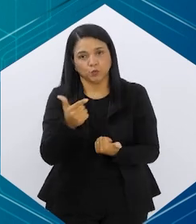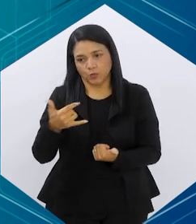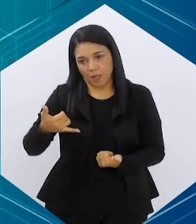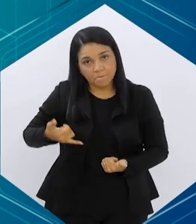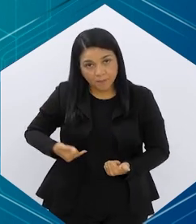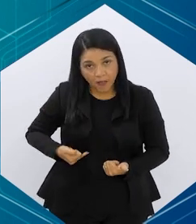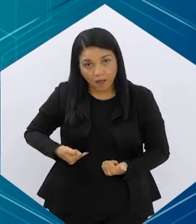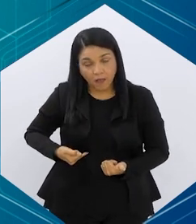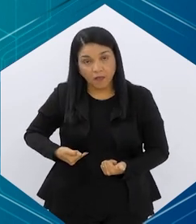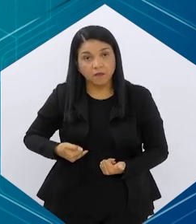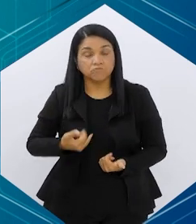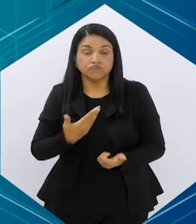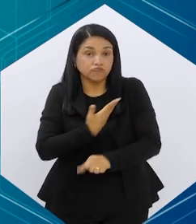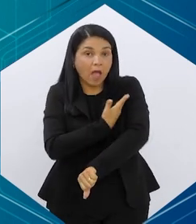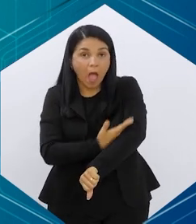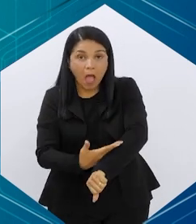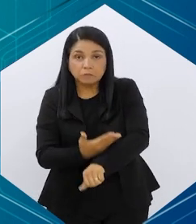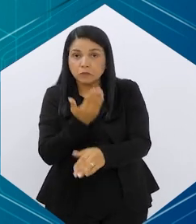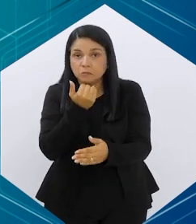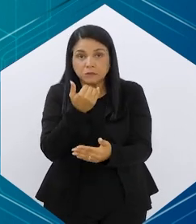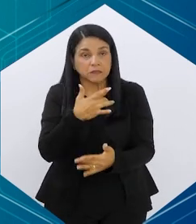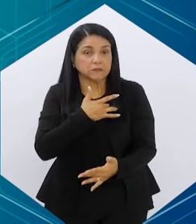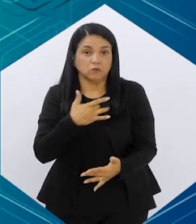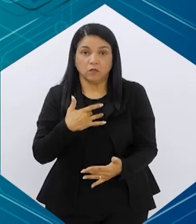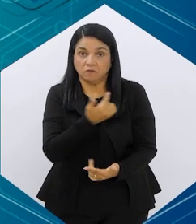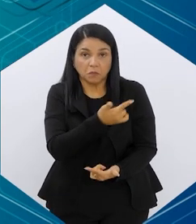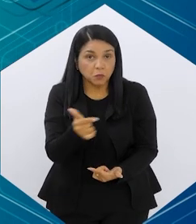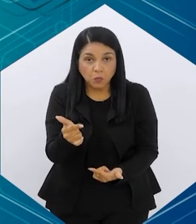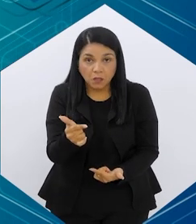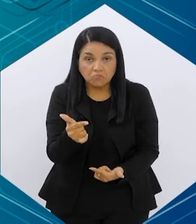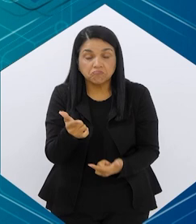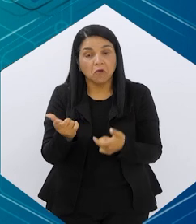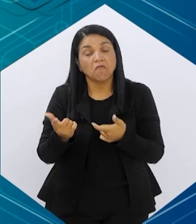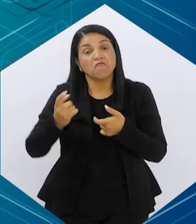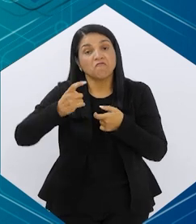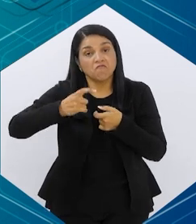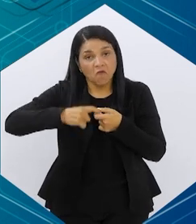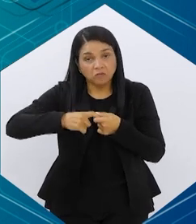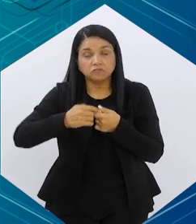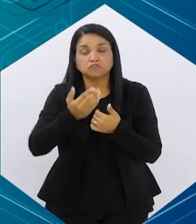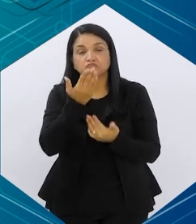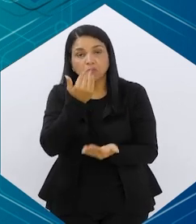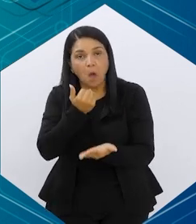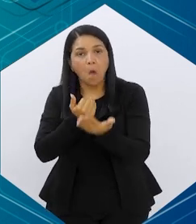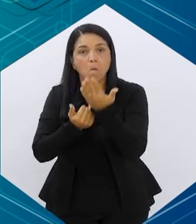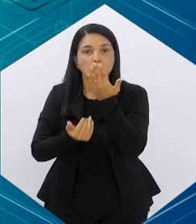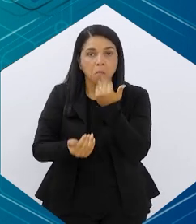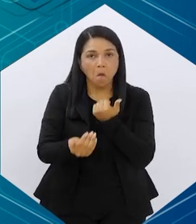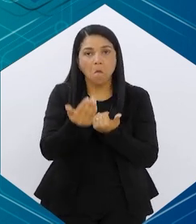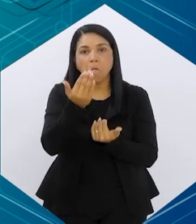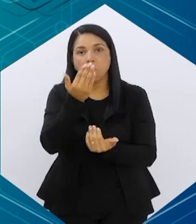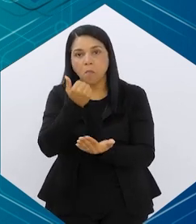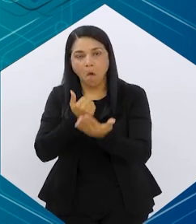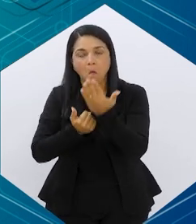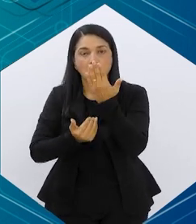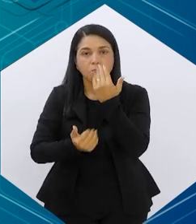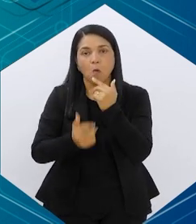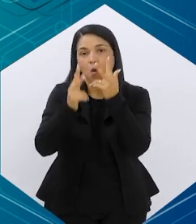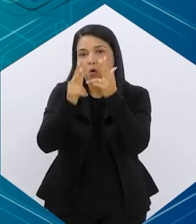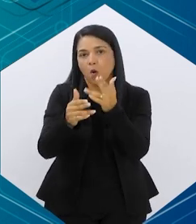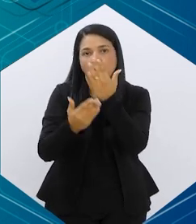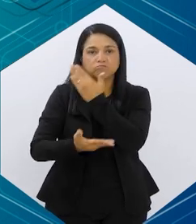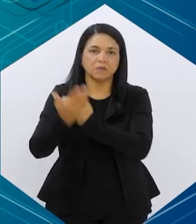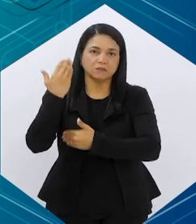medicamento e também não tem hábitos alimentares saudáveis e volta a consumir aqueles alimentos que ele consumia